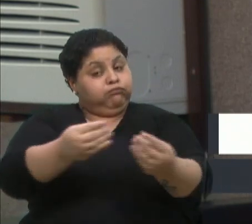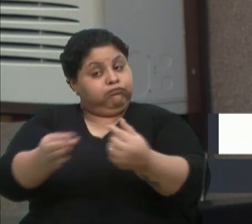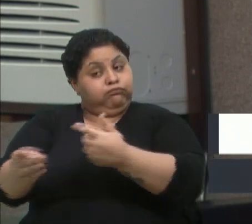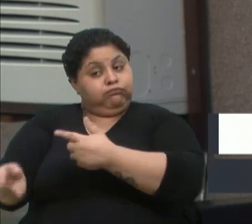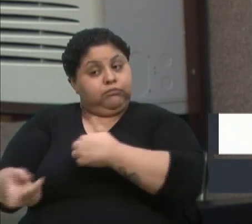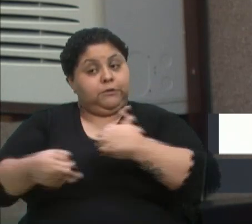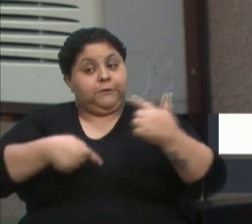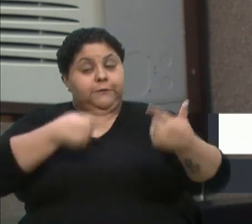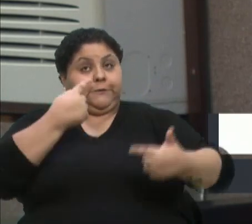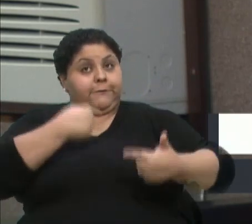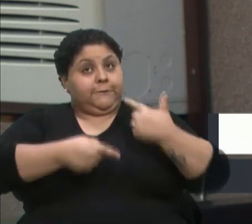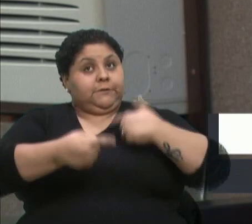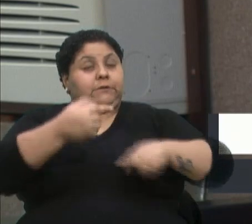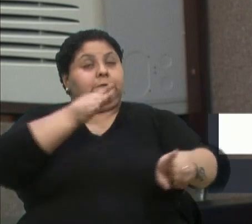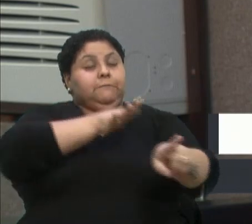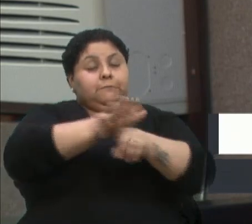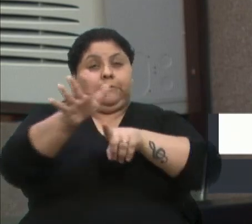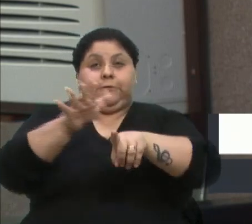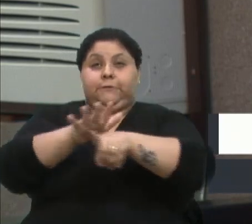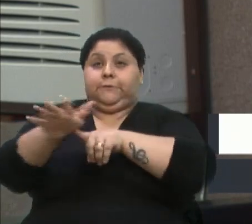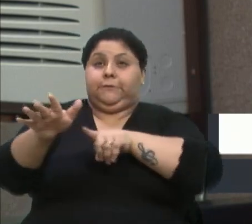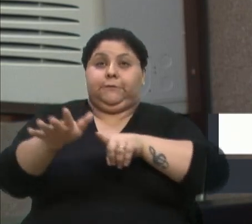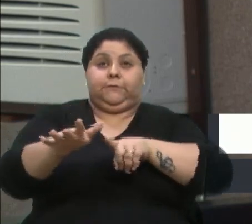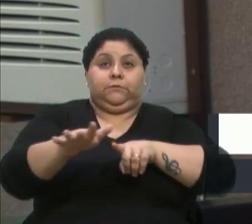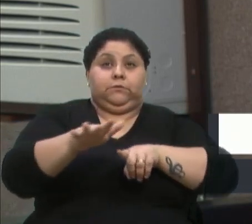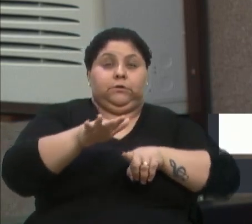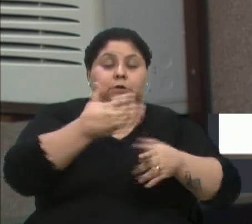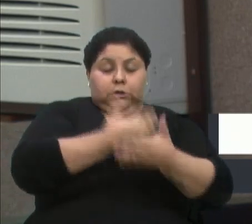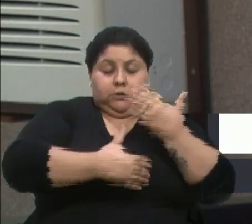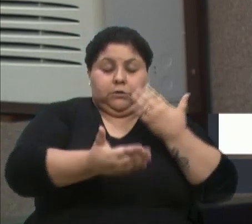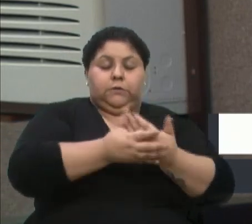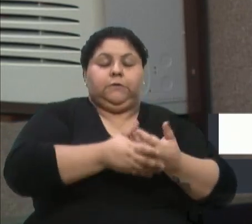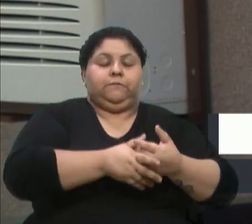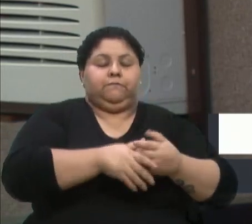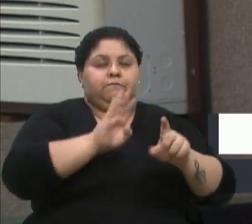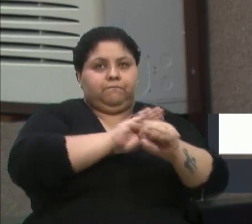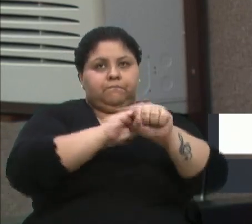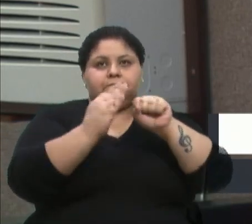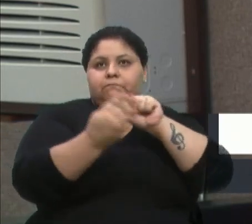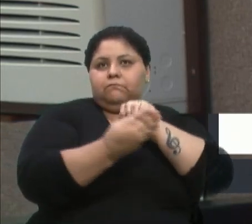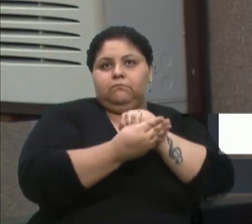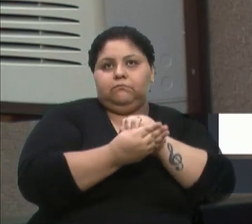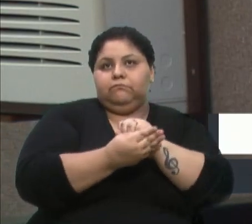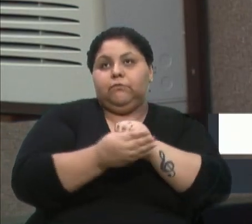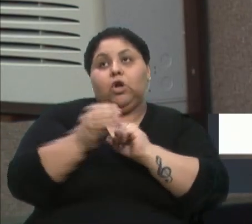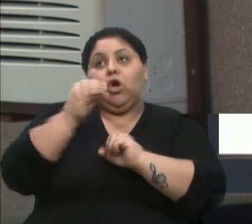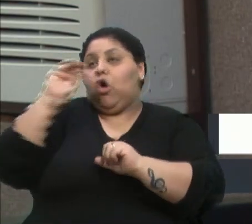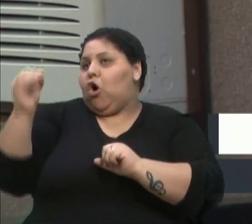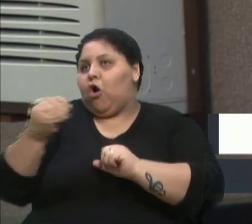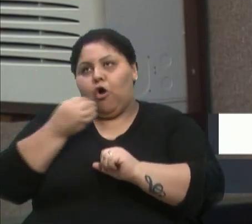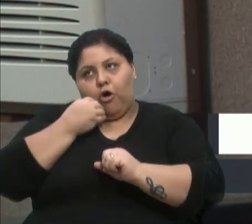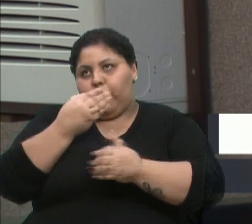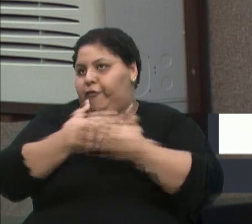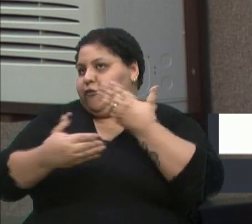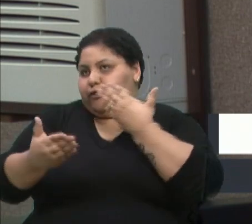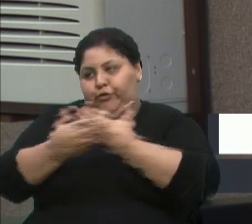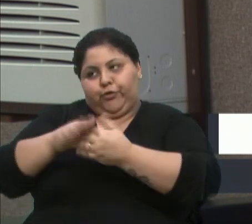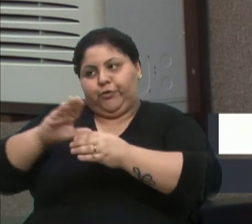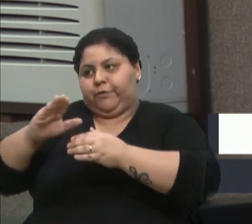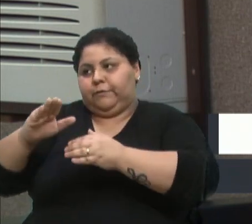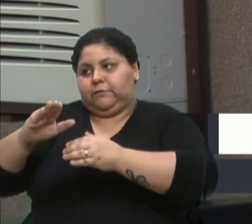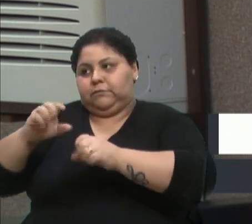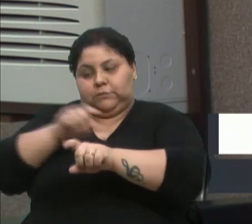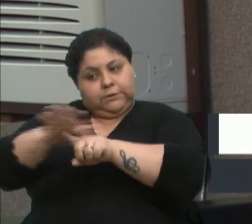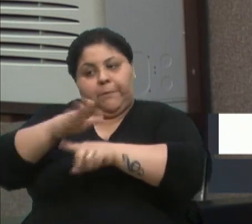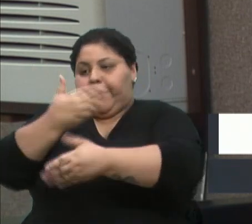milhares de demandas, em todos os bairros. Evidentemente que todas elas não vão ser atendidas, e não é essa a proposta do programa.